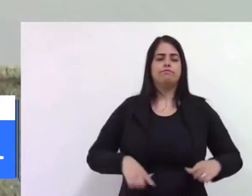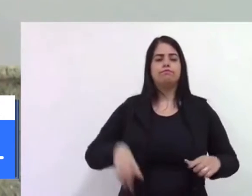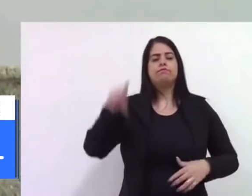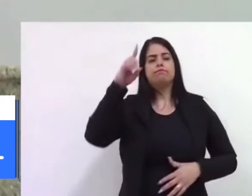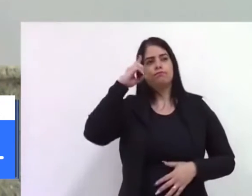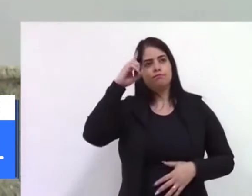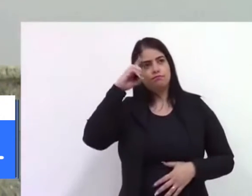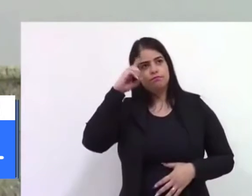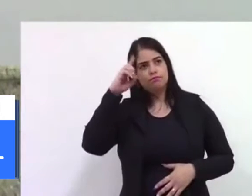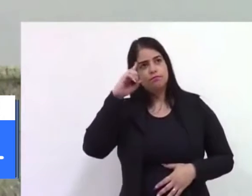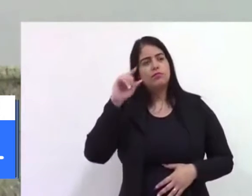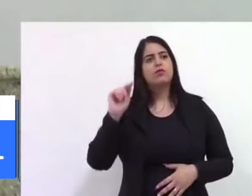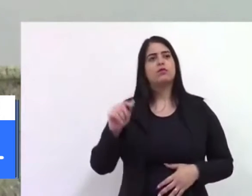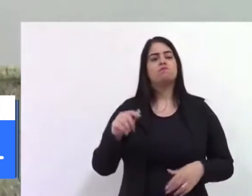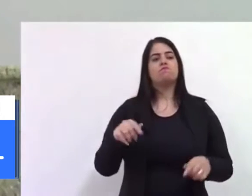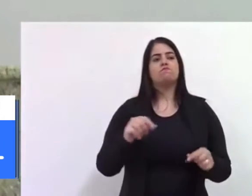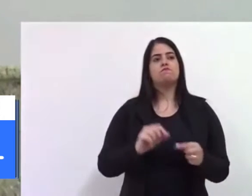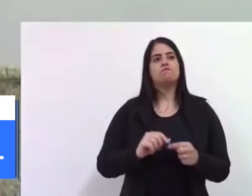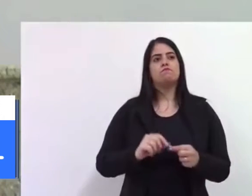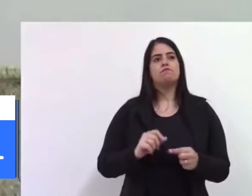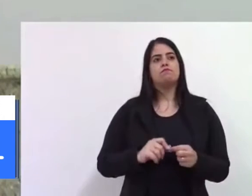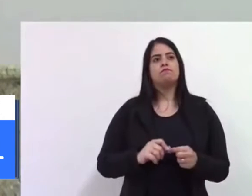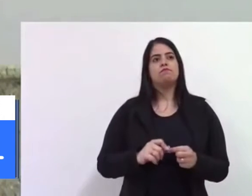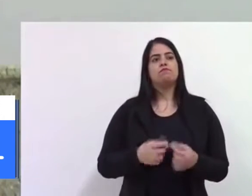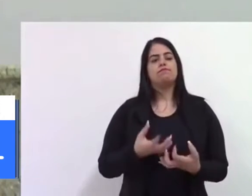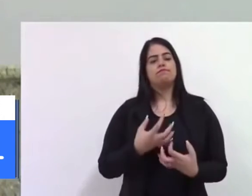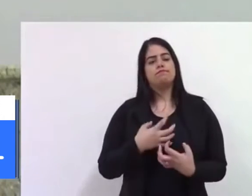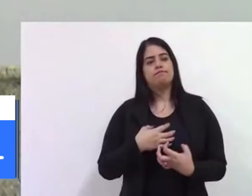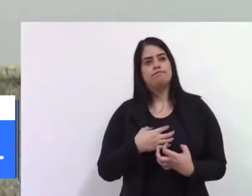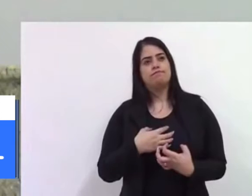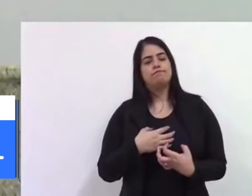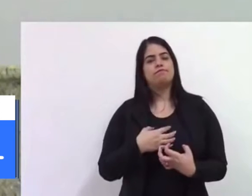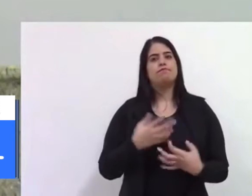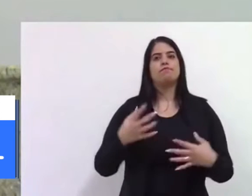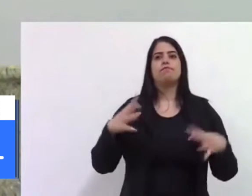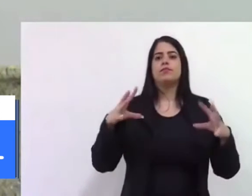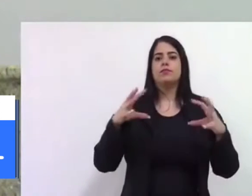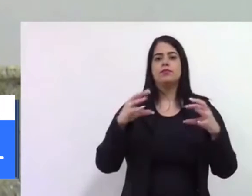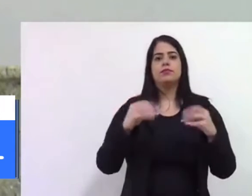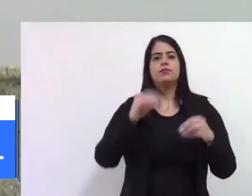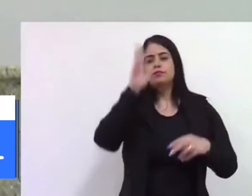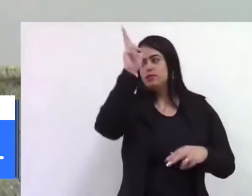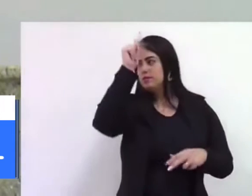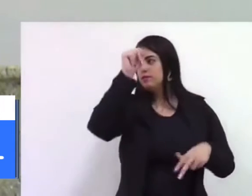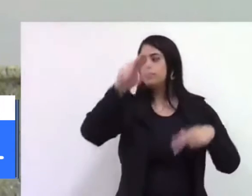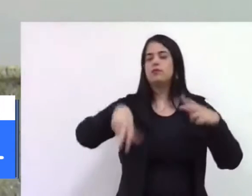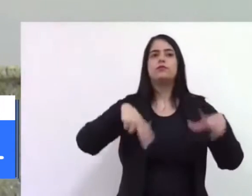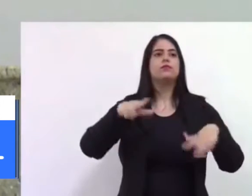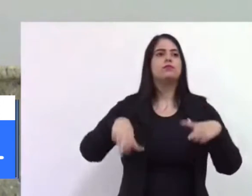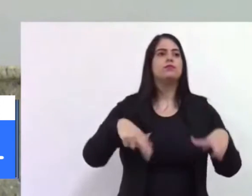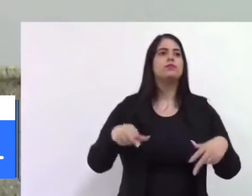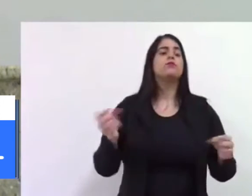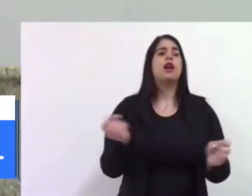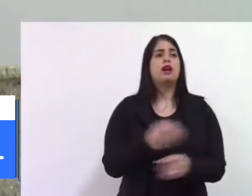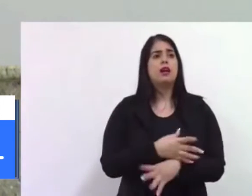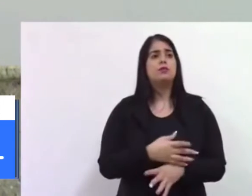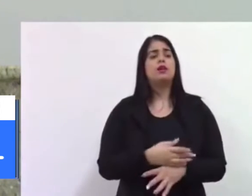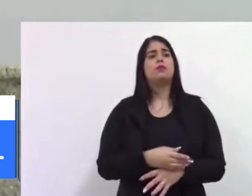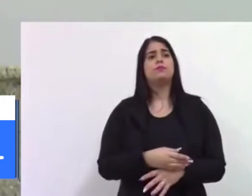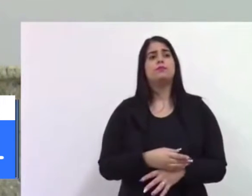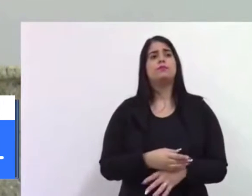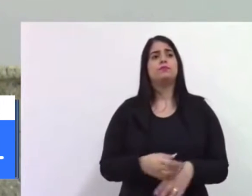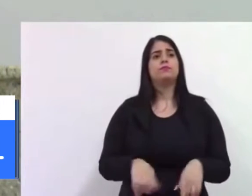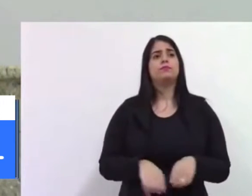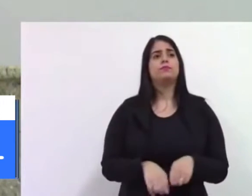Deus o você pode fazer, você faz com o maior carinho por todo São Bentense. vai ser concluído, inclusive já começaram